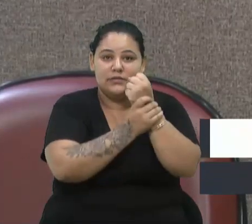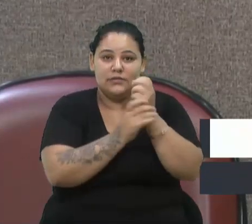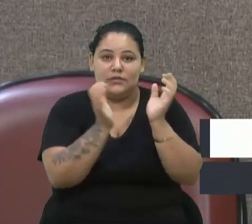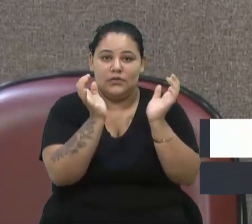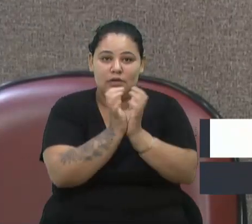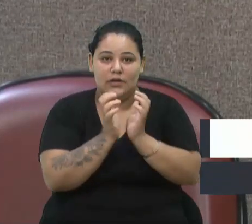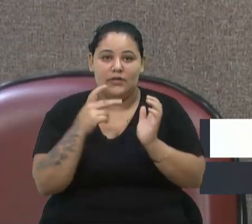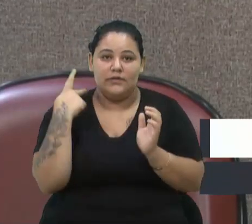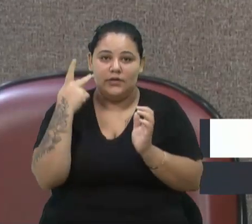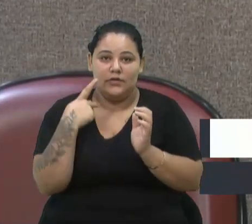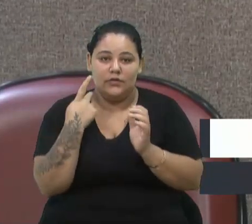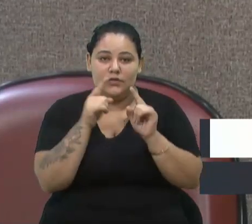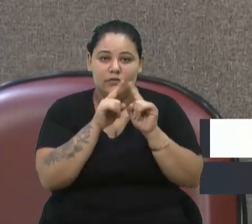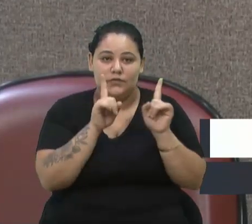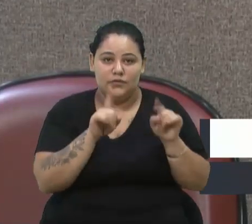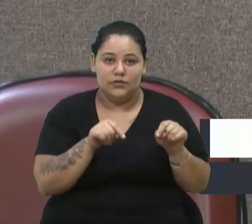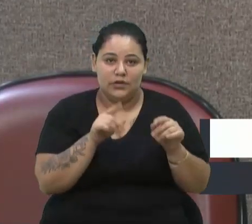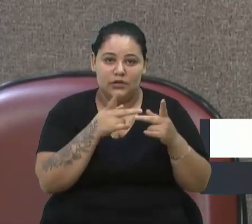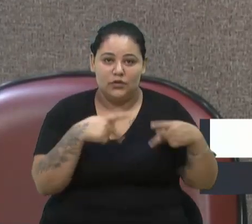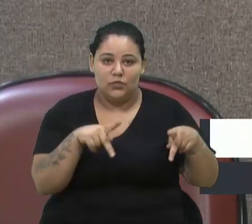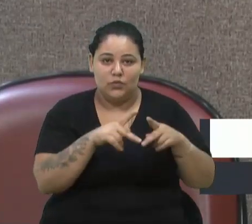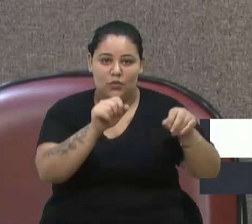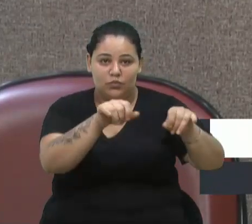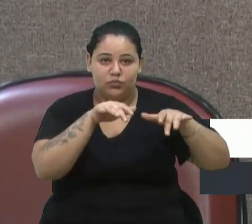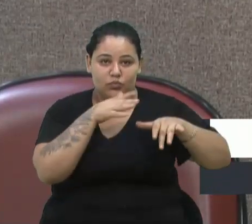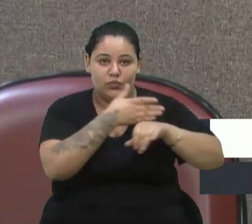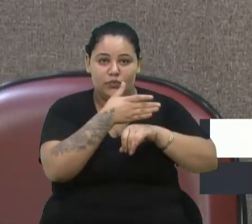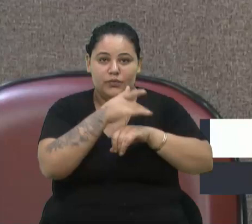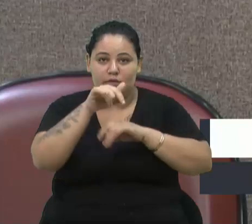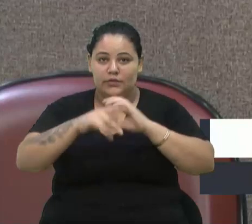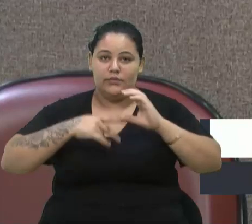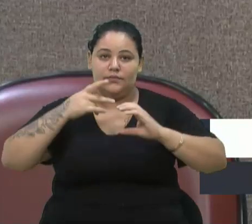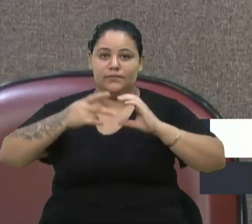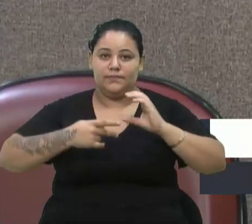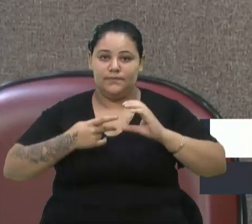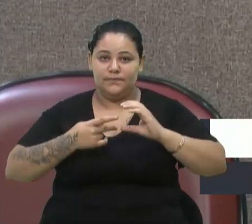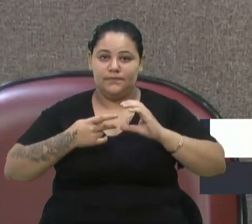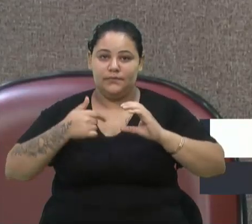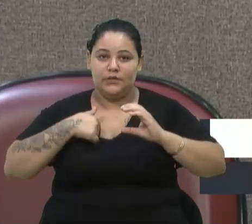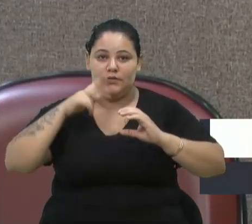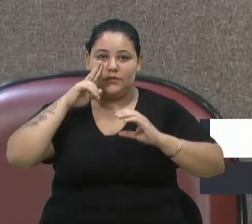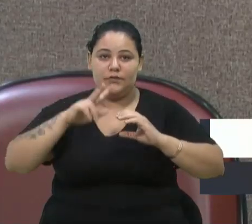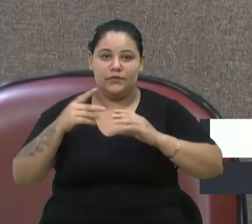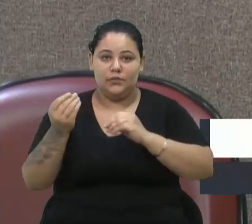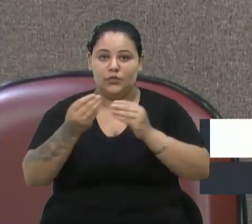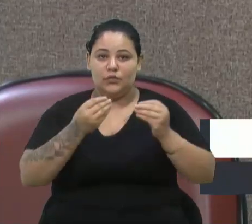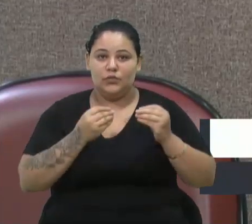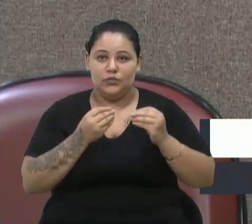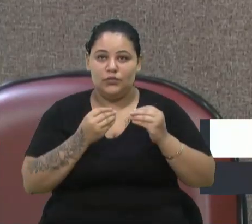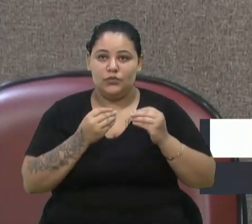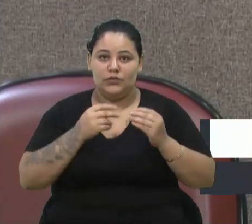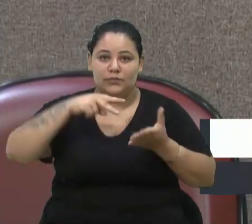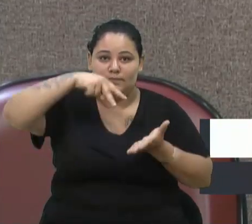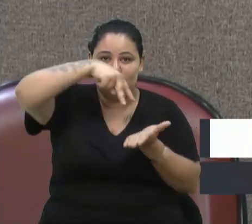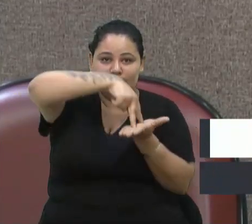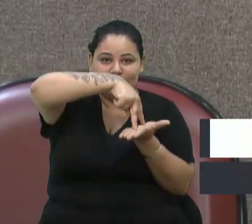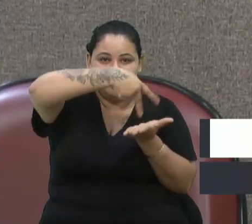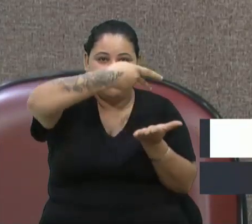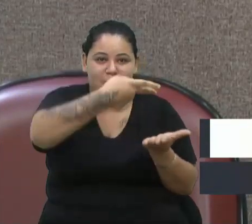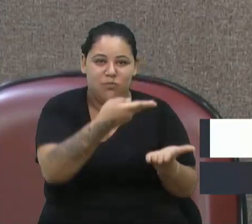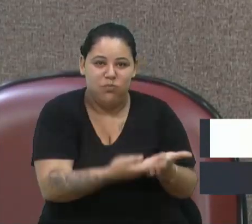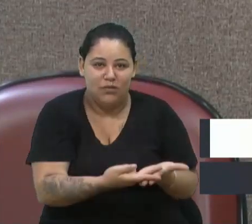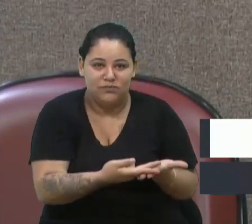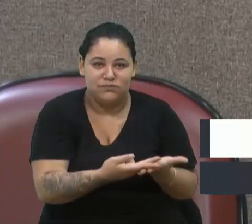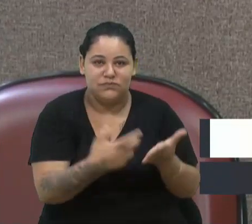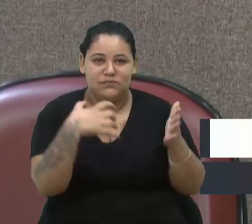funcionários e do público em geral que participa. Eu assisti muitas quedas e muitos acidentes